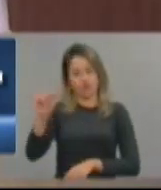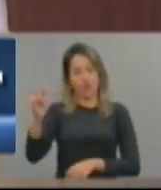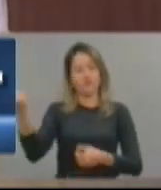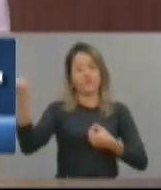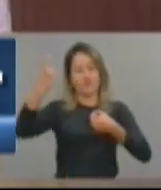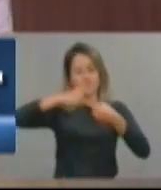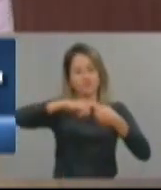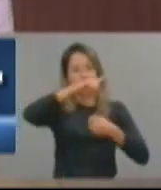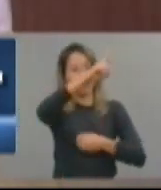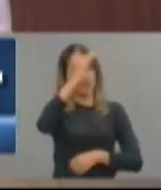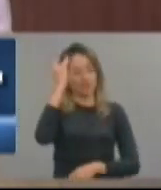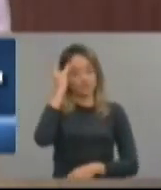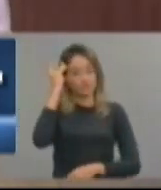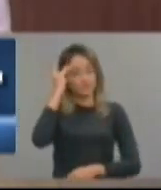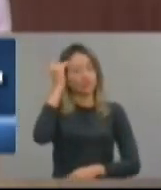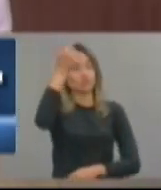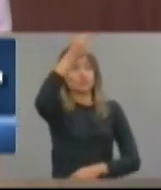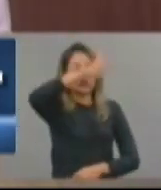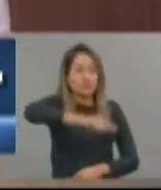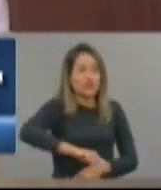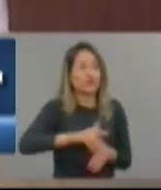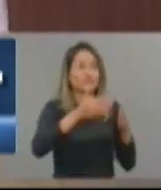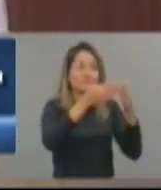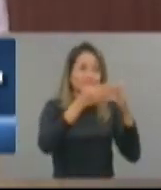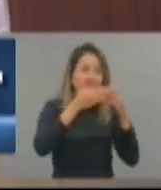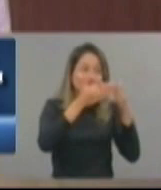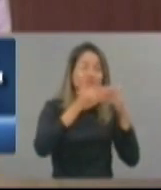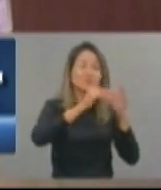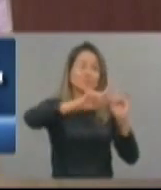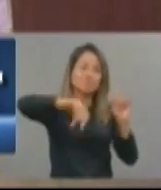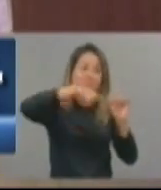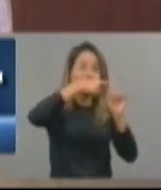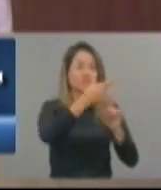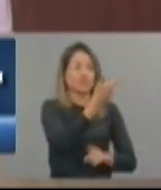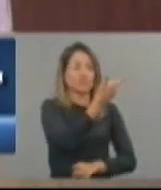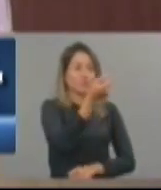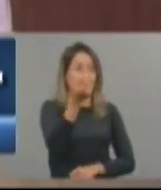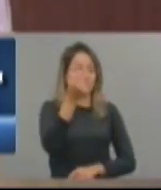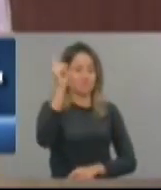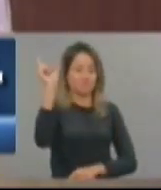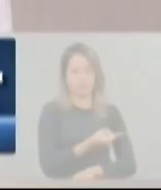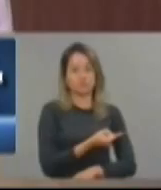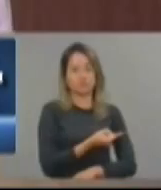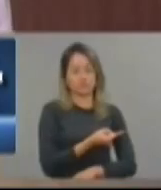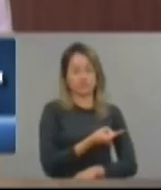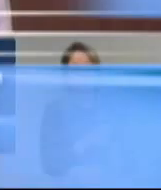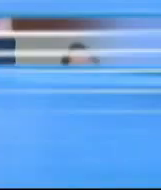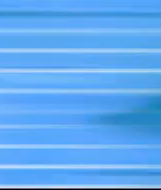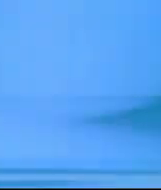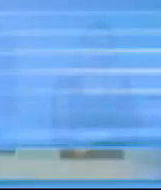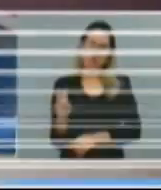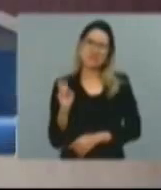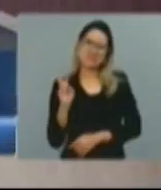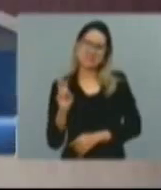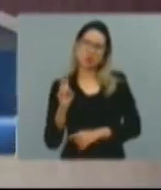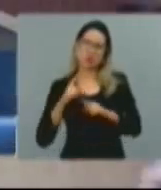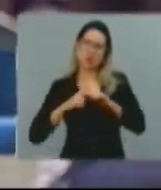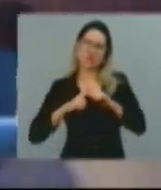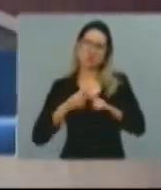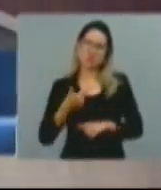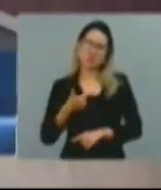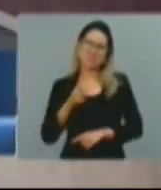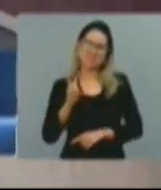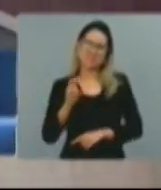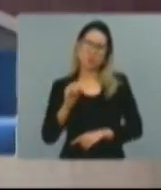Rousseff na tentativa de assegurar mais 200 milhões para atendimento. Nós temos,